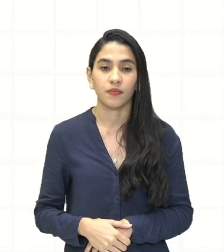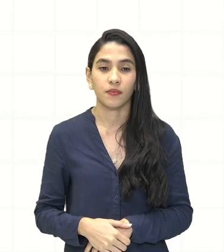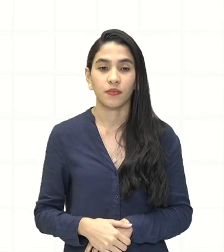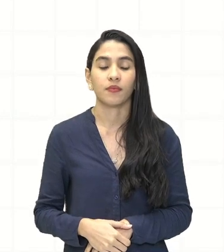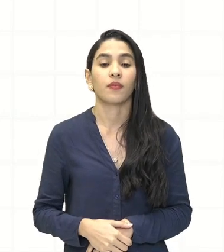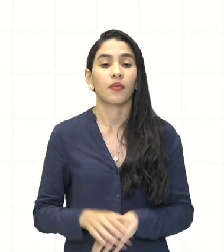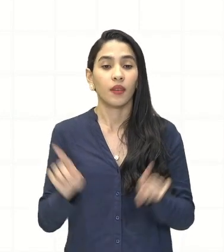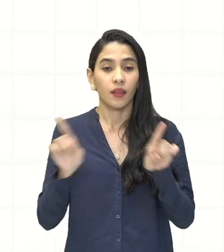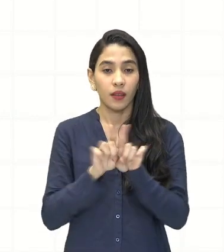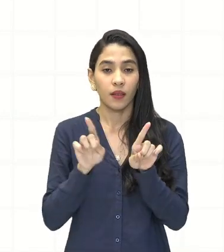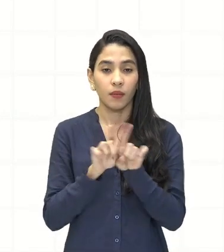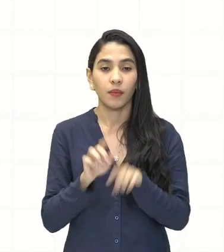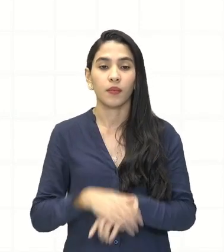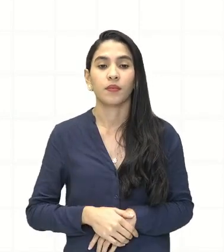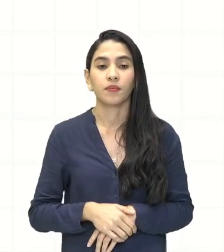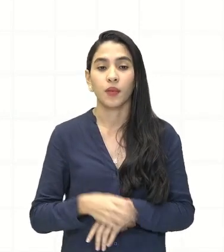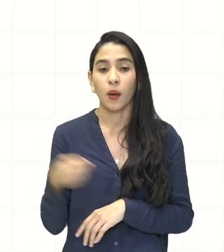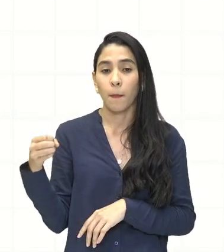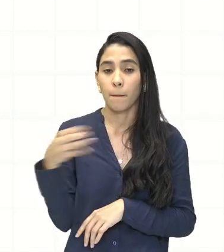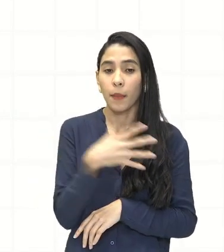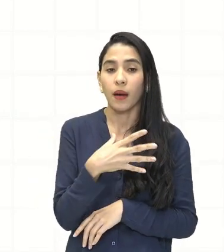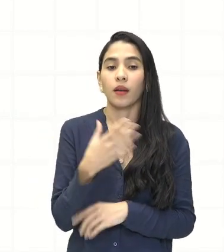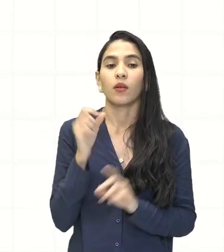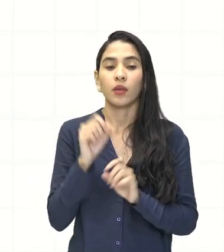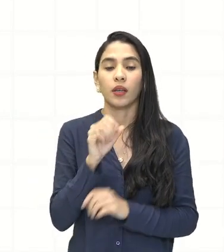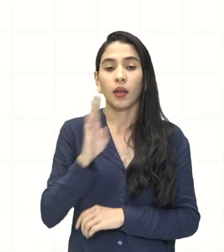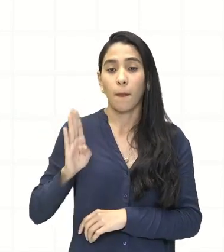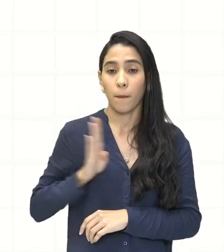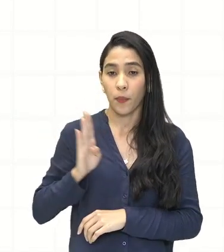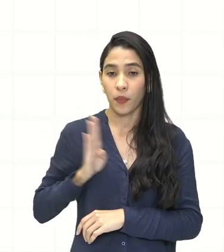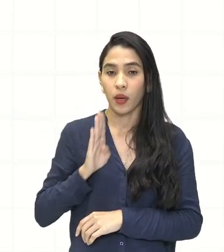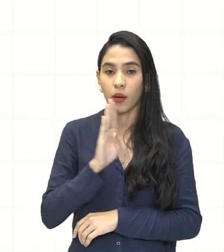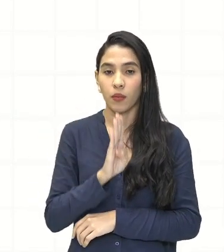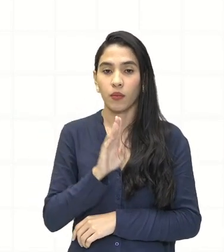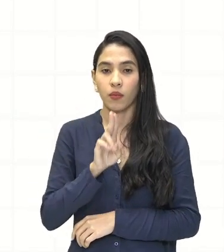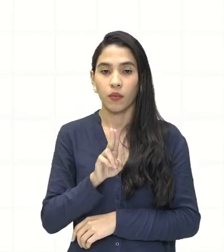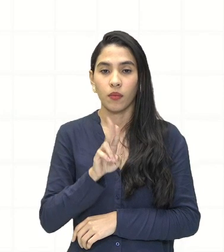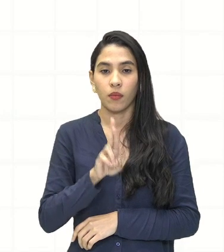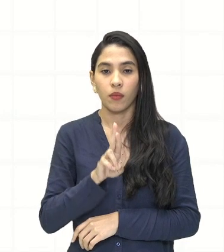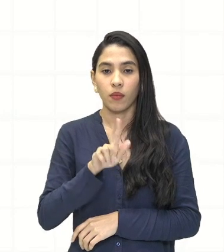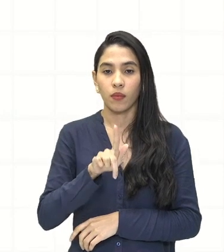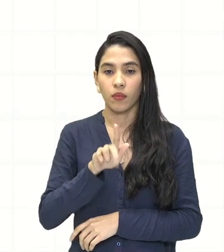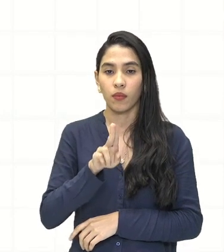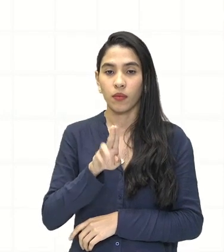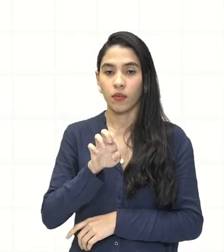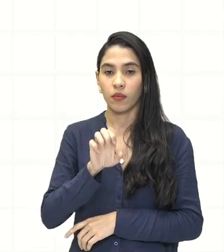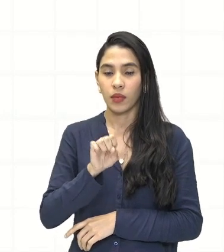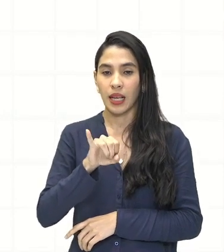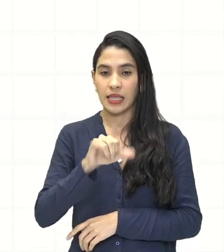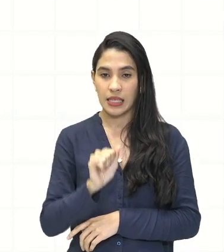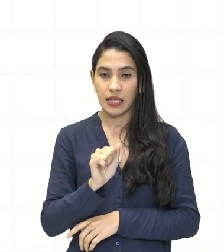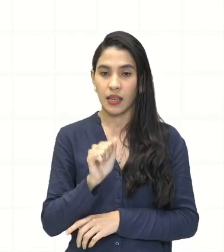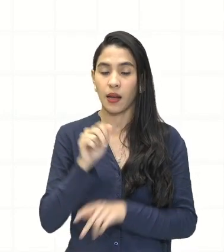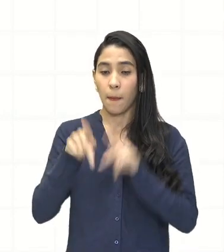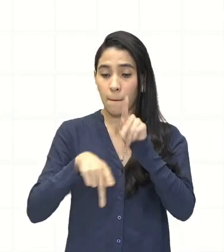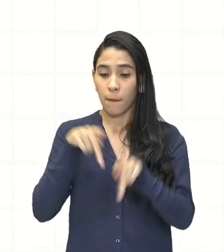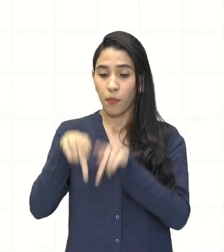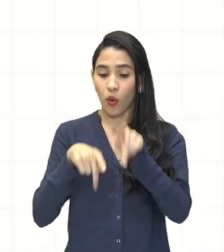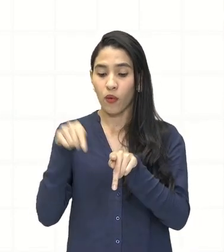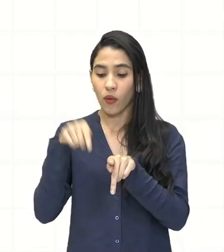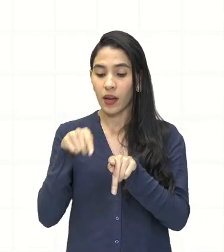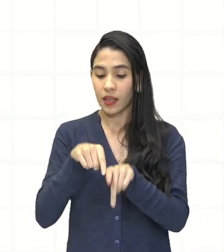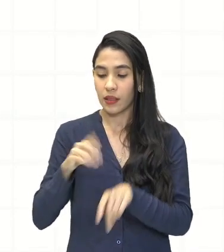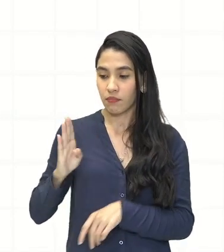E também o surgimento justamente da burguesia, que são aquelas pessoas que vão ali surgir nos